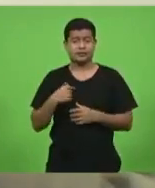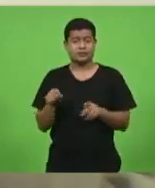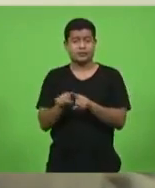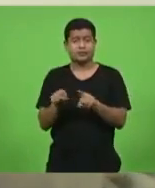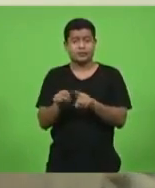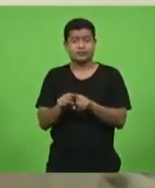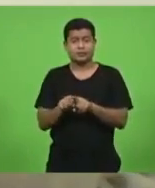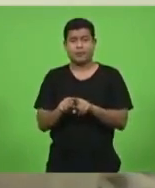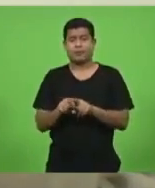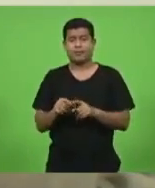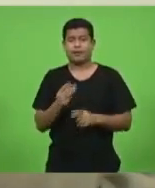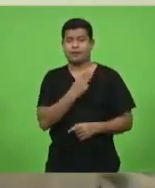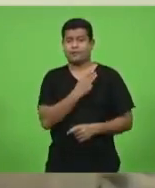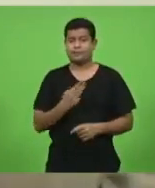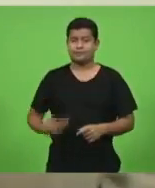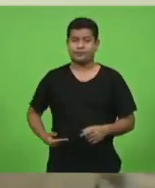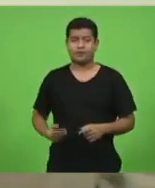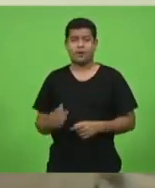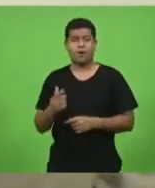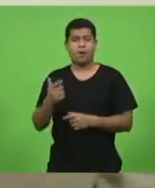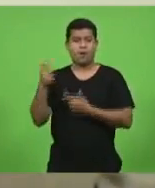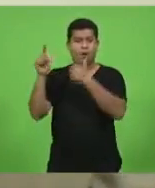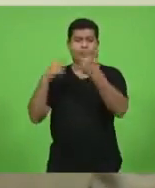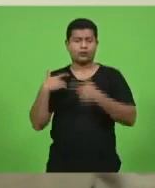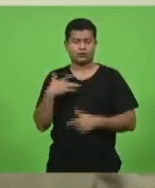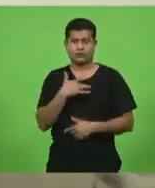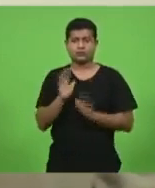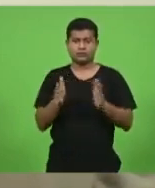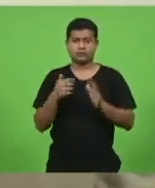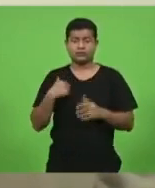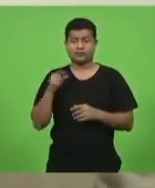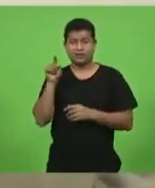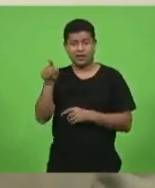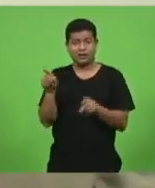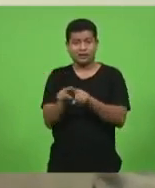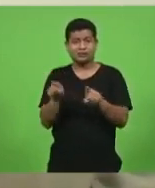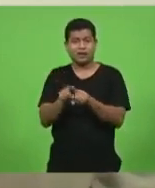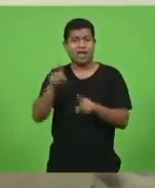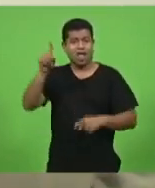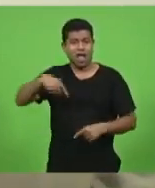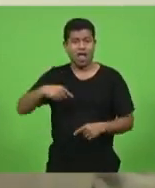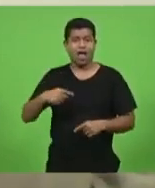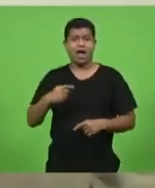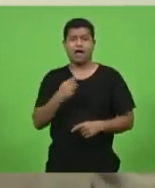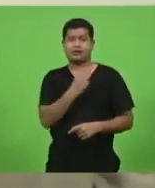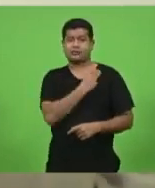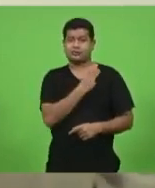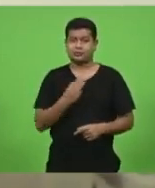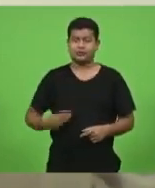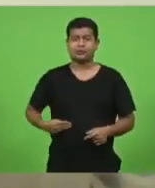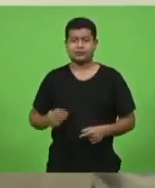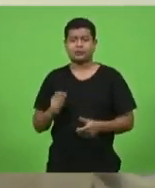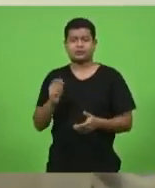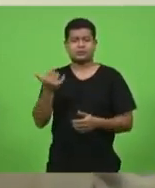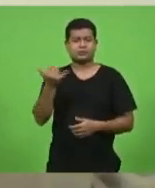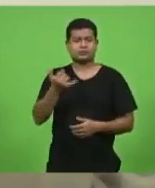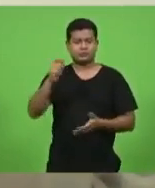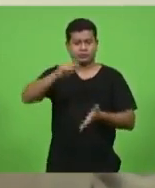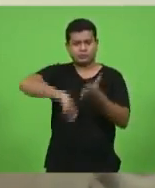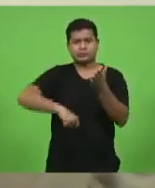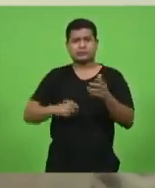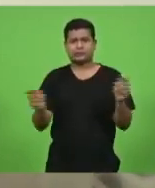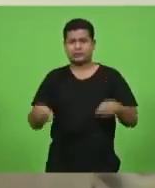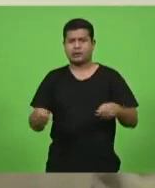anteriores o Taish e o Mandetta mas ele era ministro ele era ministro ele tinha caneta na mão e se ele tinha